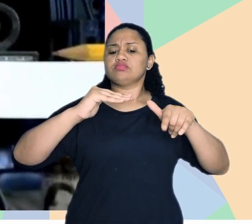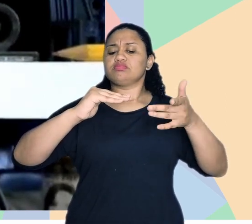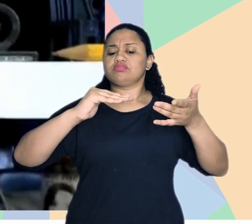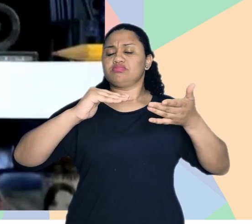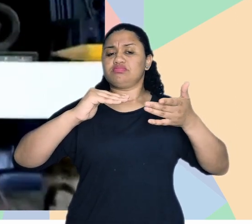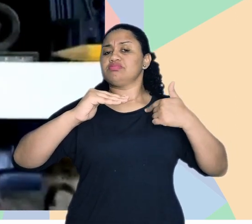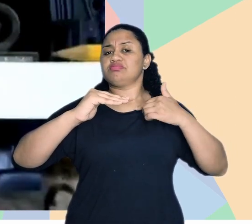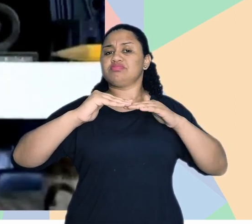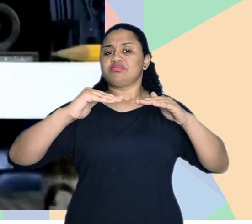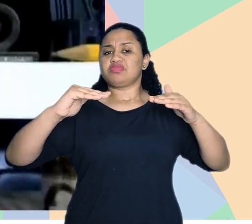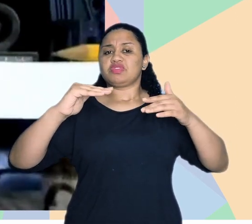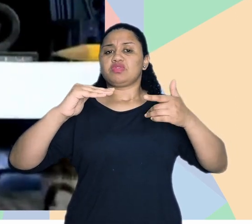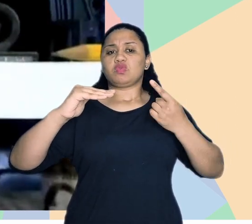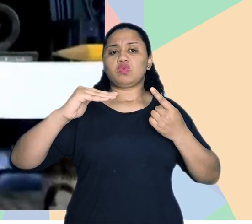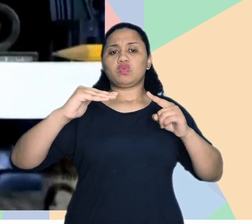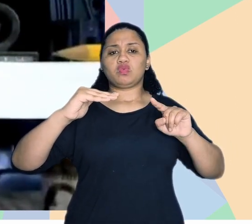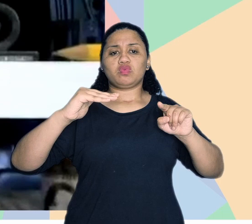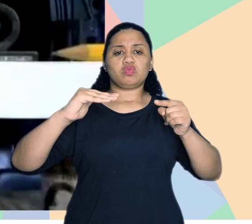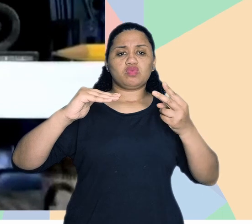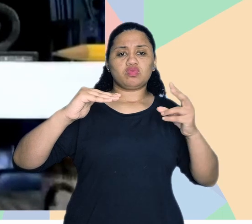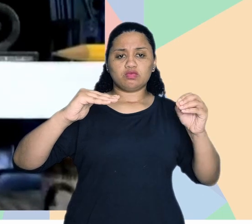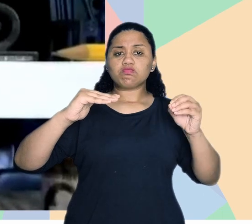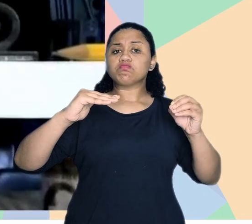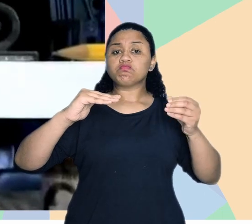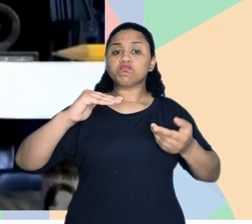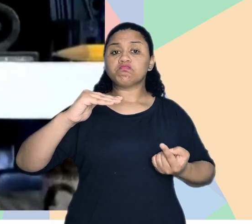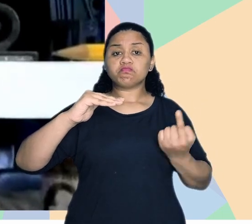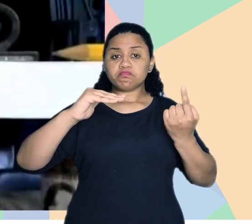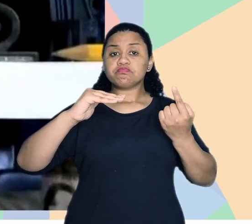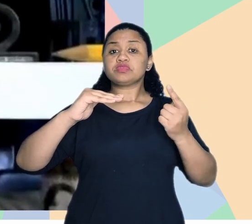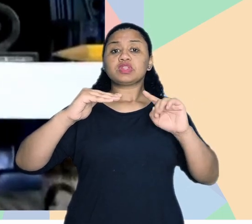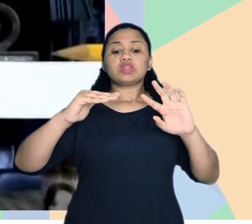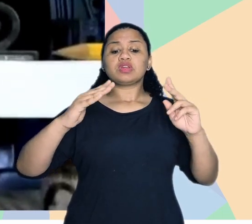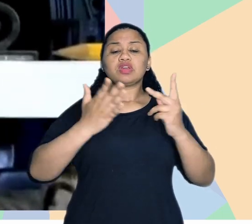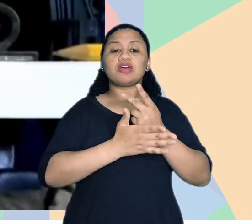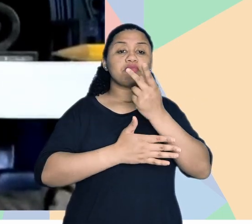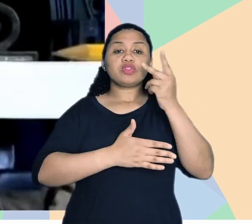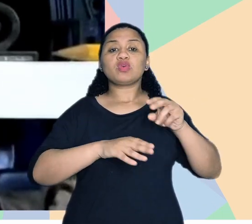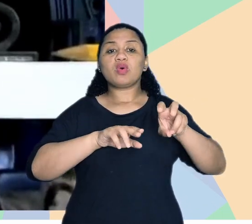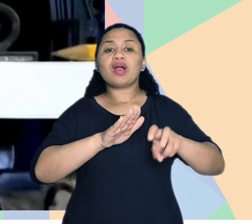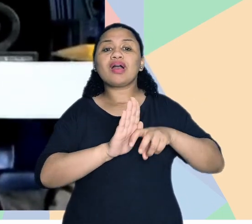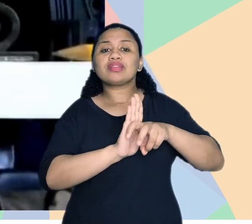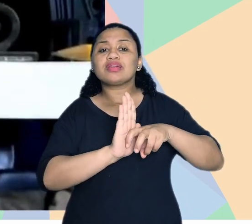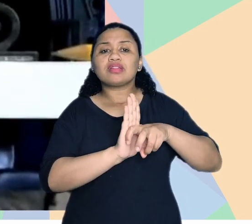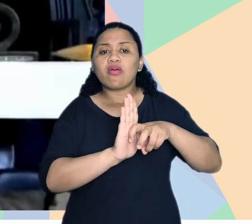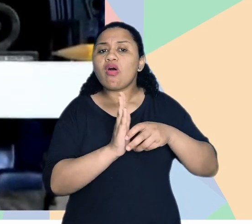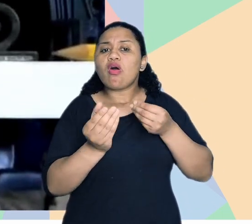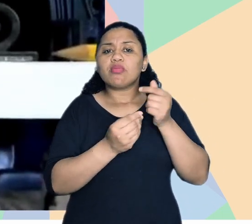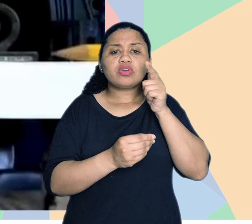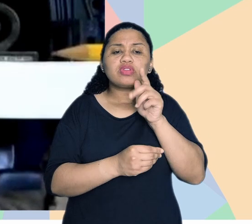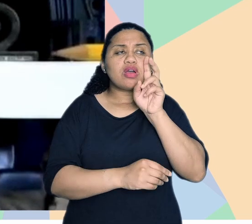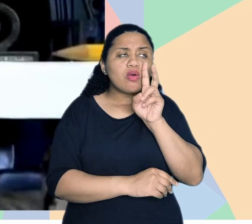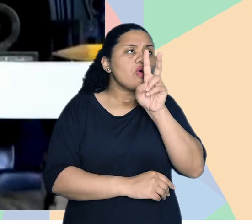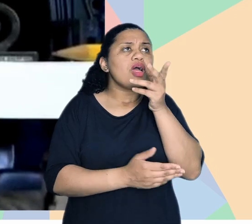né? Geralmente, um 20, né? Uma altura maior. E aí, como é que acontece, né? Uma pessoa em cadeira de rodas, como é que ela tem acesso? Como é ela